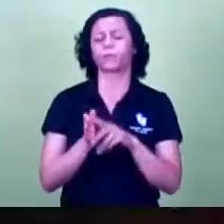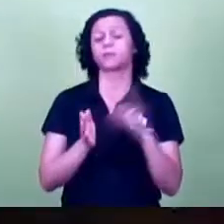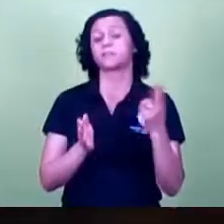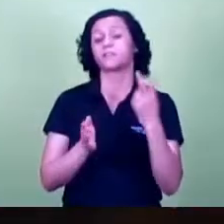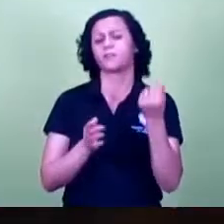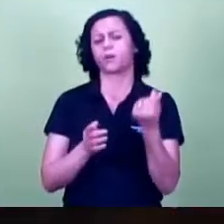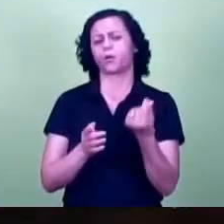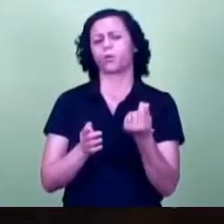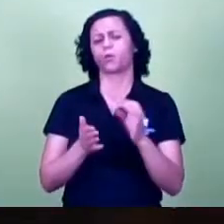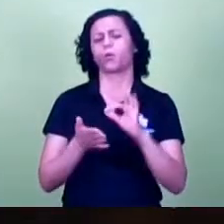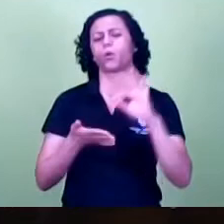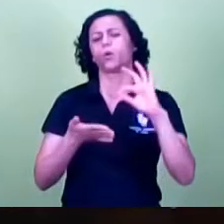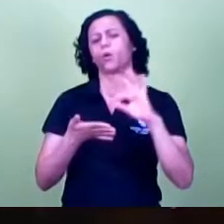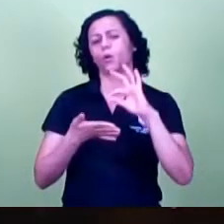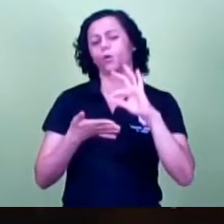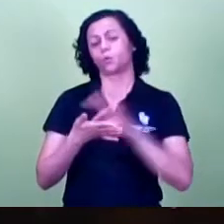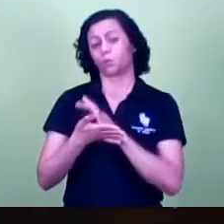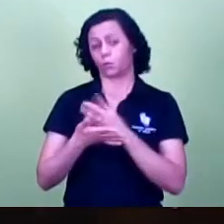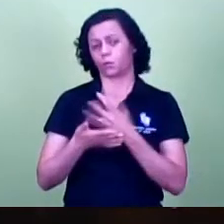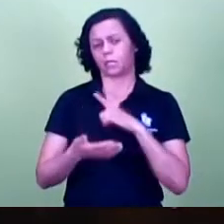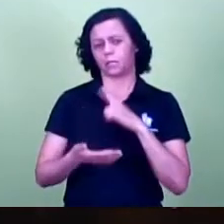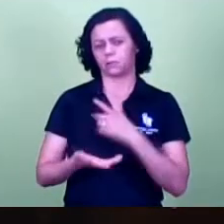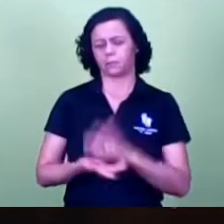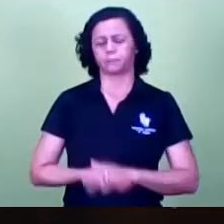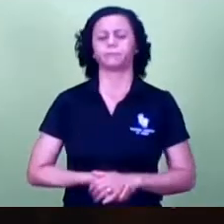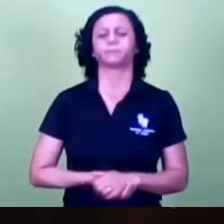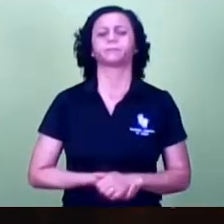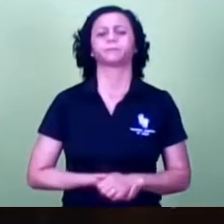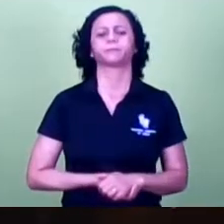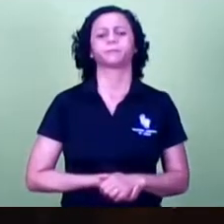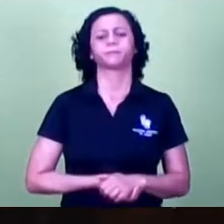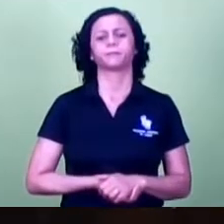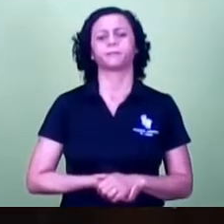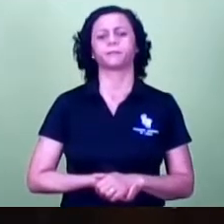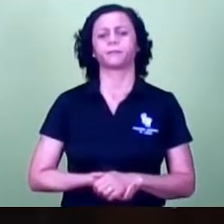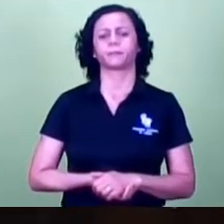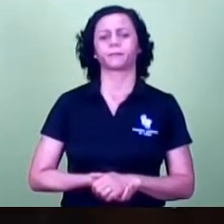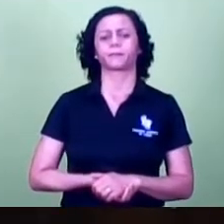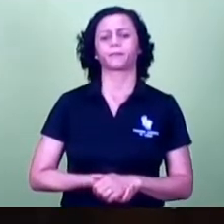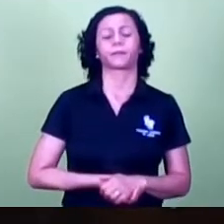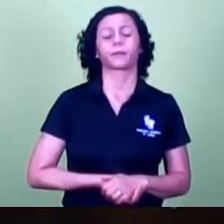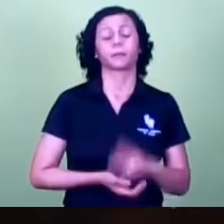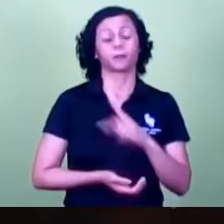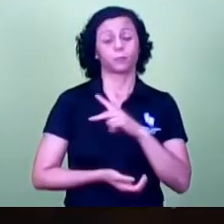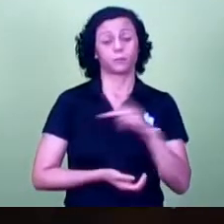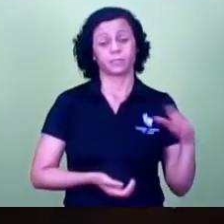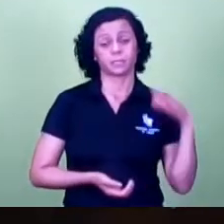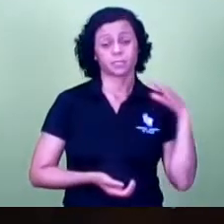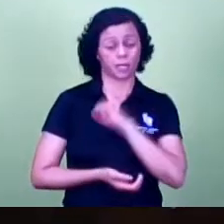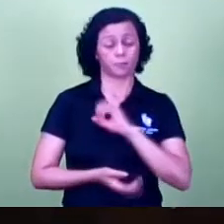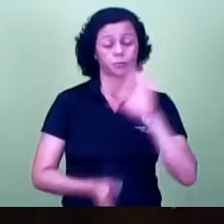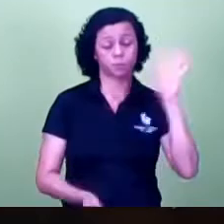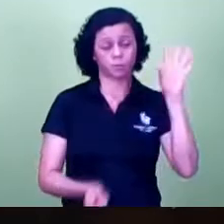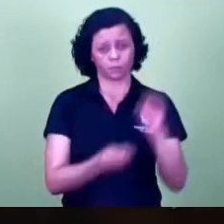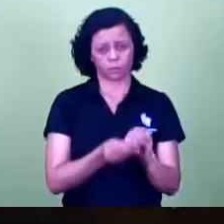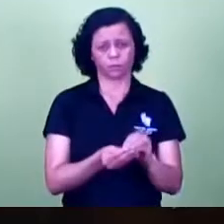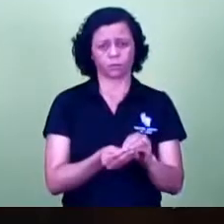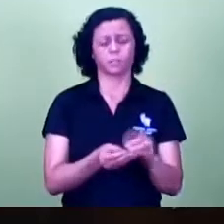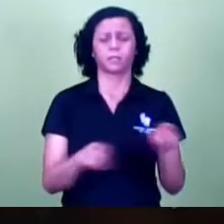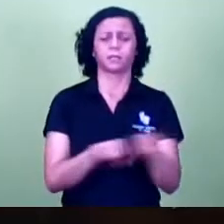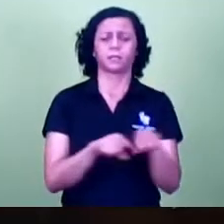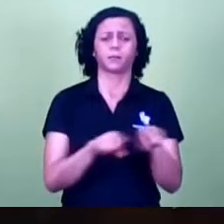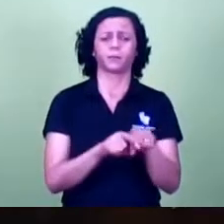pelo vereador Cido Rei depois vereador Pardal depois vereador Amel é rápido só para concluir também cumprimentar o vereador